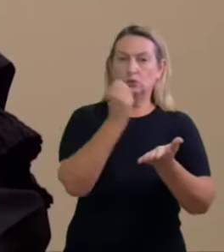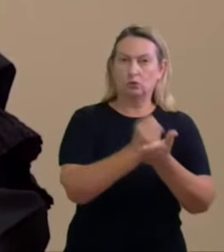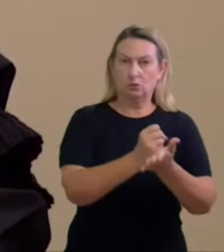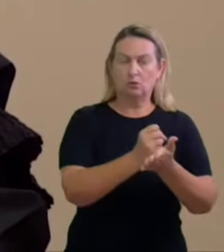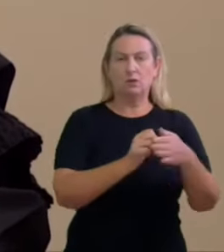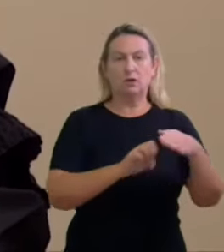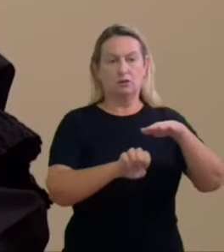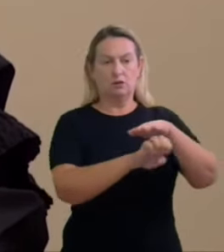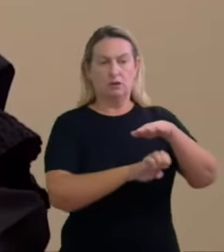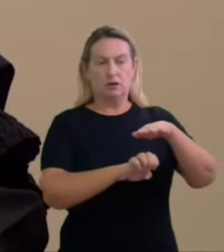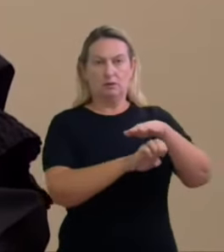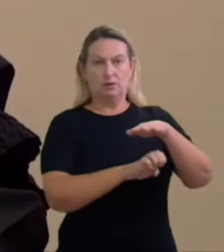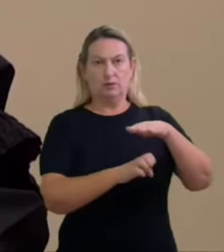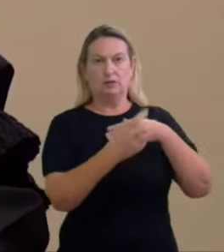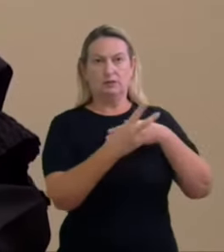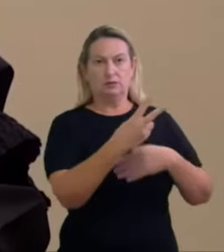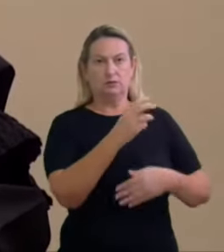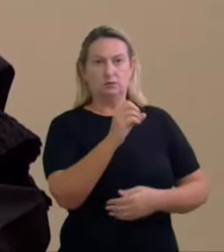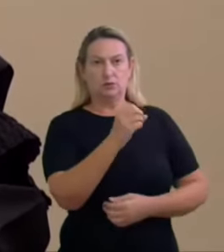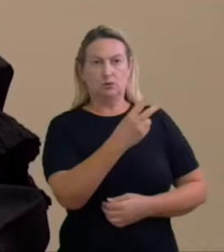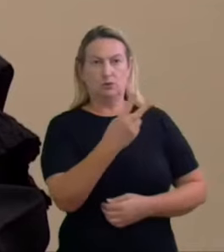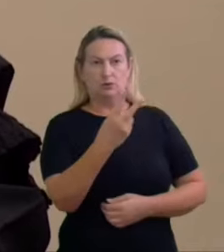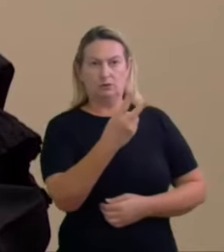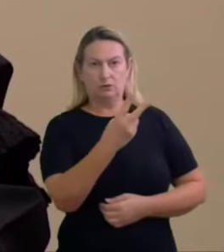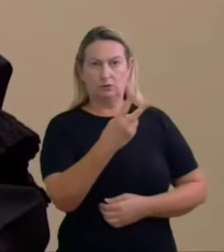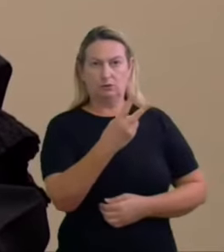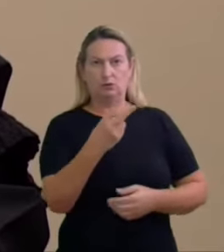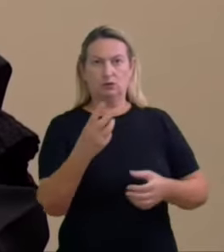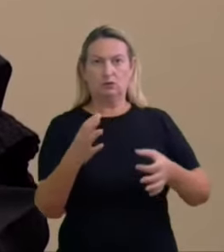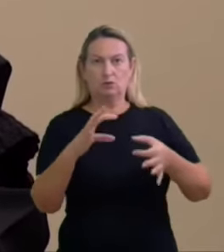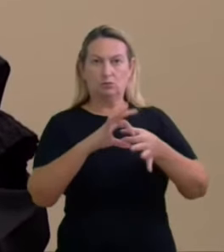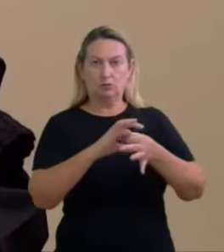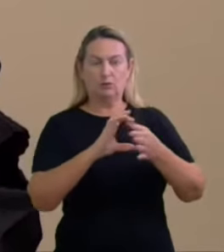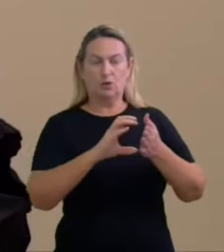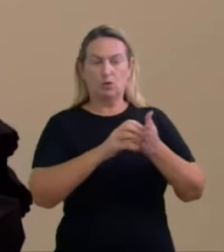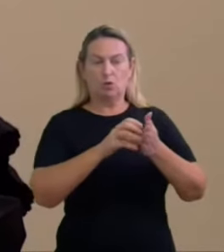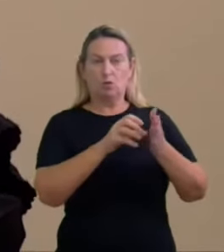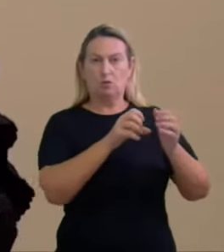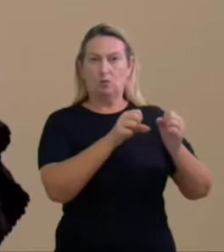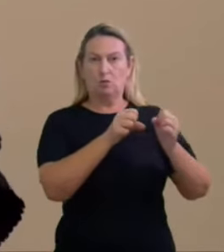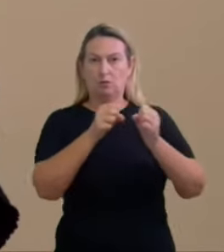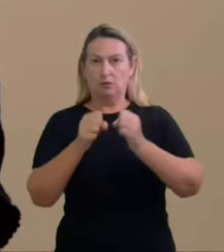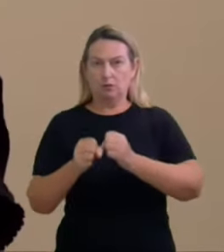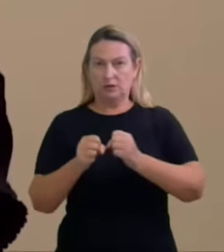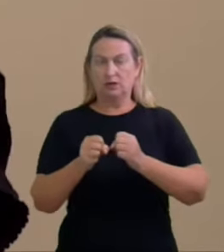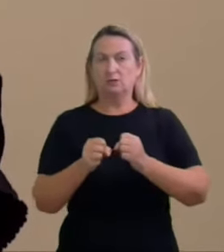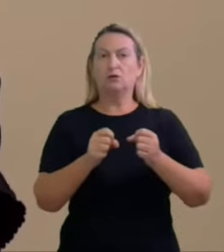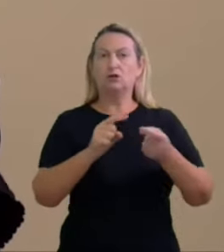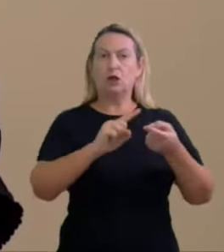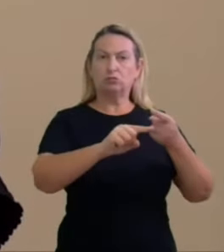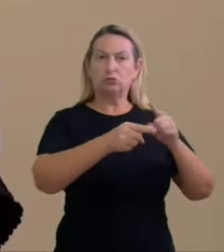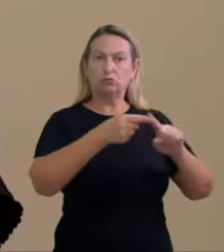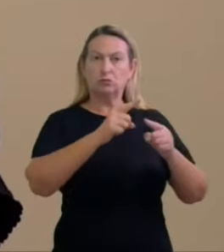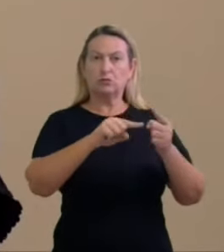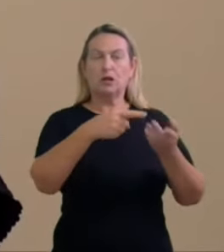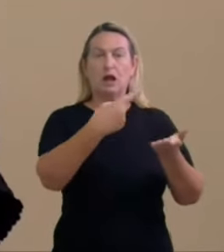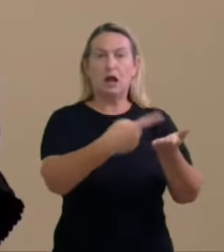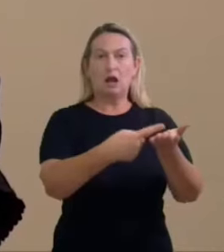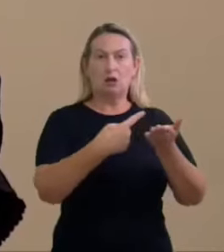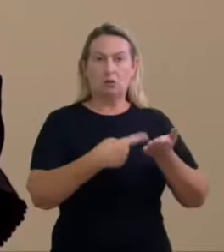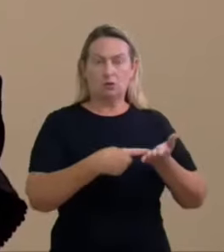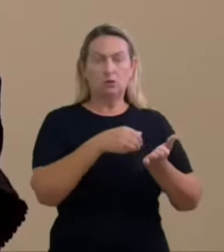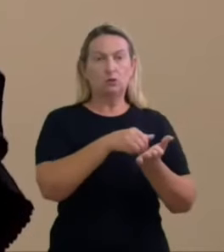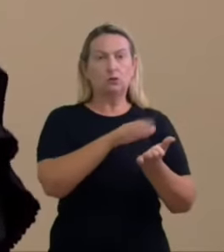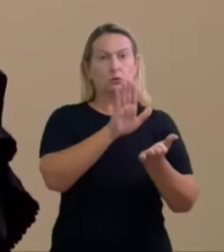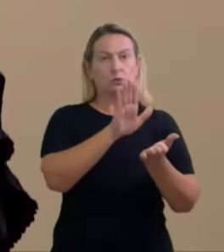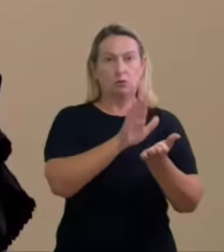2021 e 22 e o Podemos dizendo que entraram em acordo naquela cobrança da multa e que